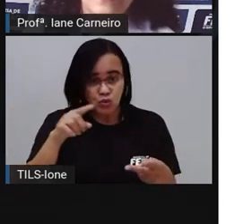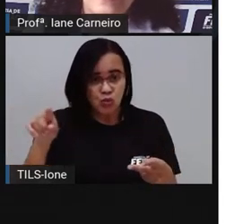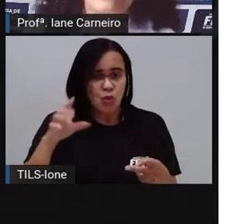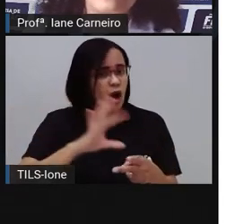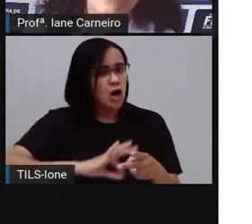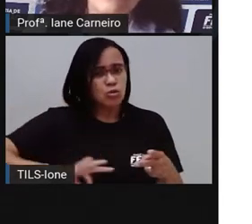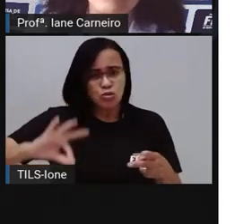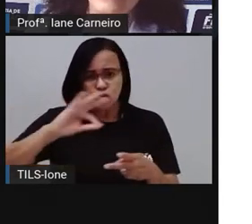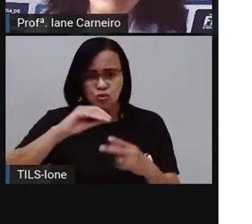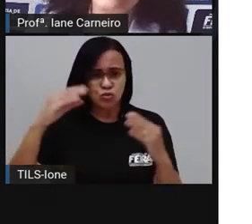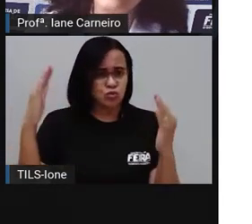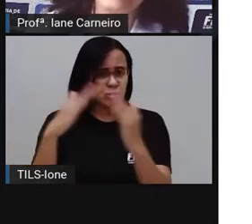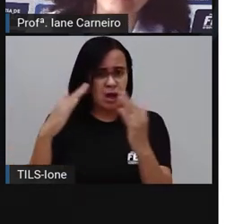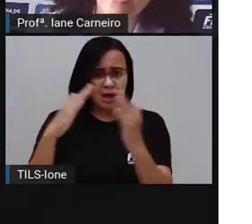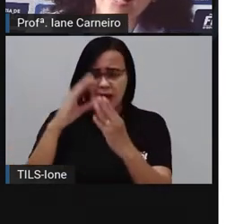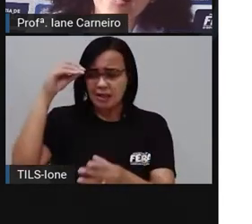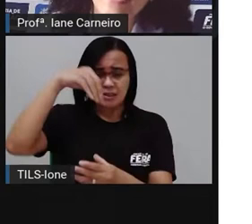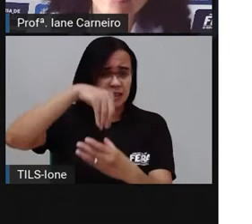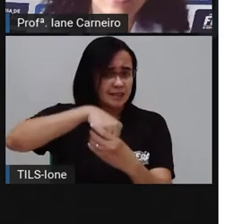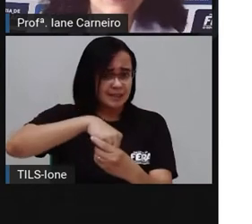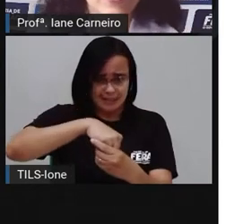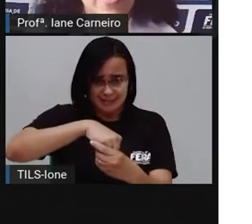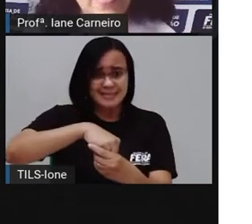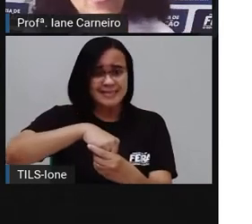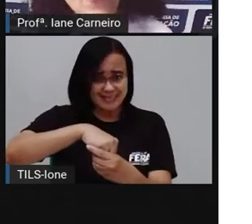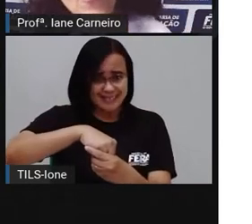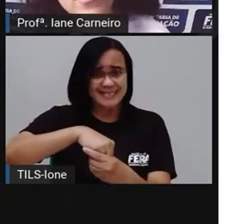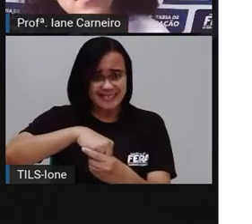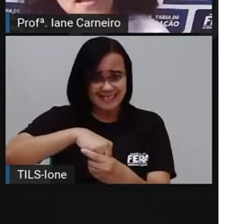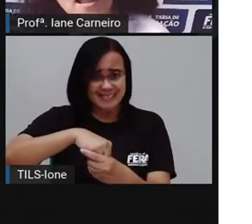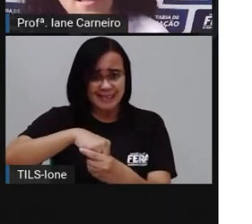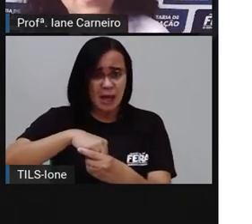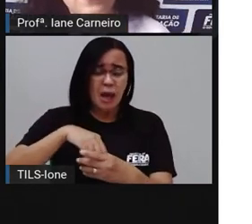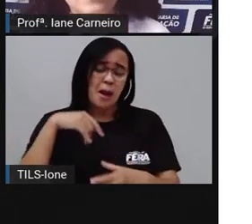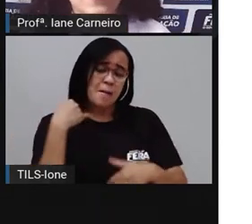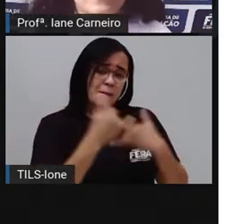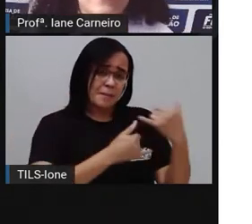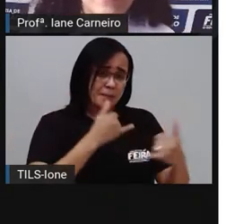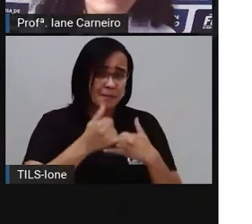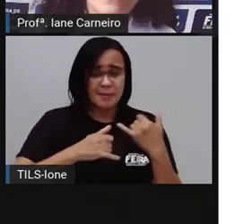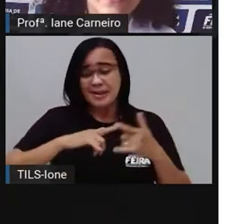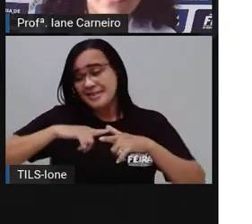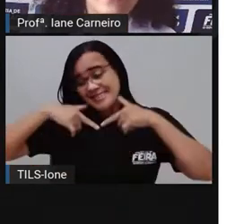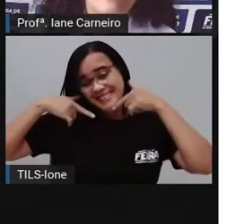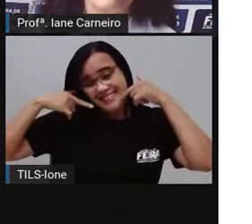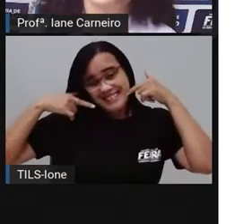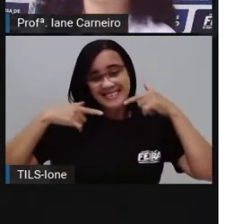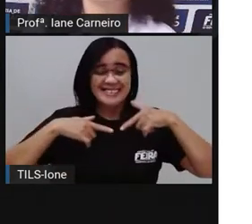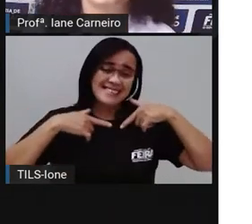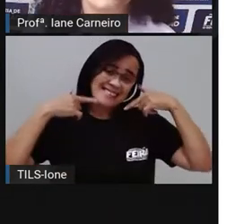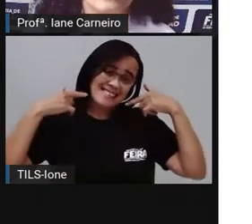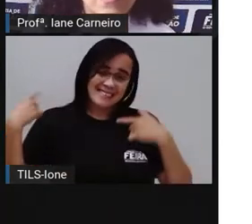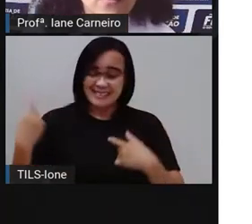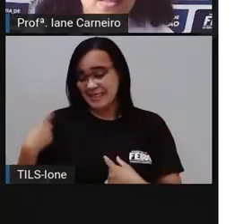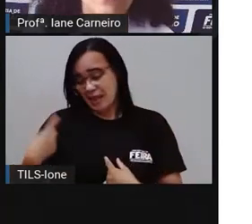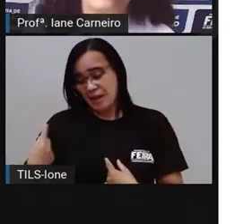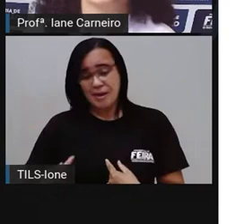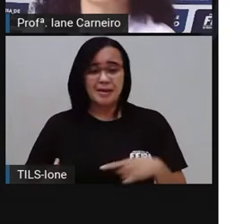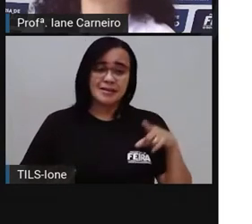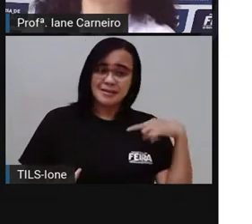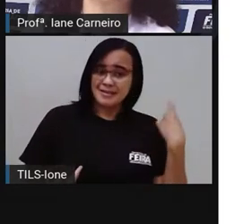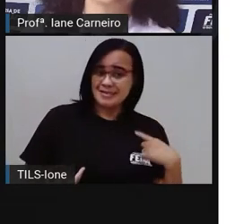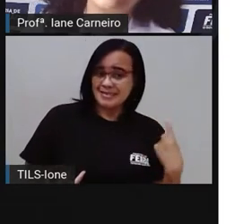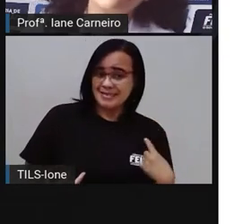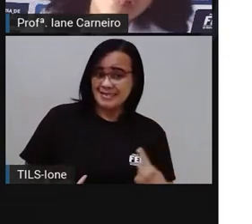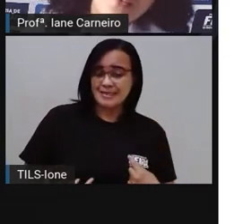Ângelo, era um tal de sorrisos para cá e de caracóis para lá, que eles resolveram ter mais dois filhos,